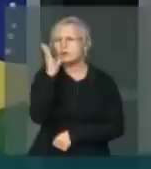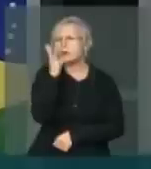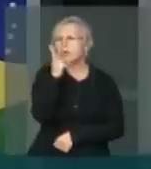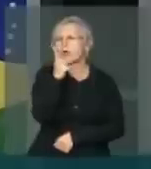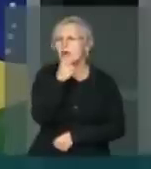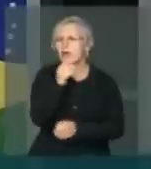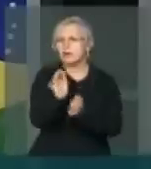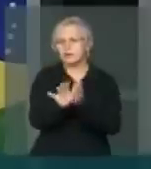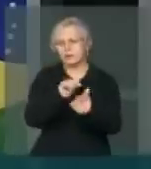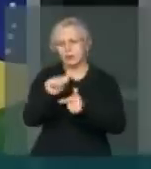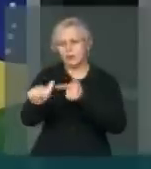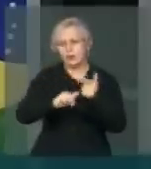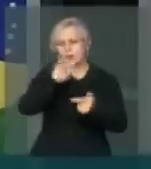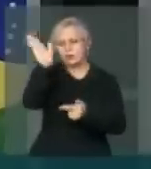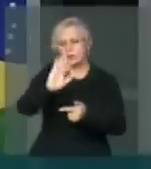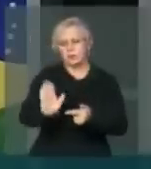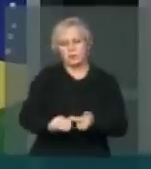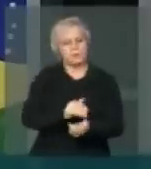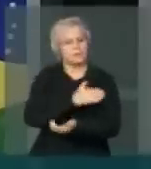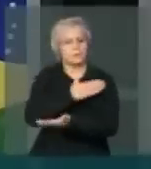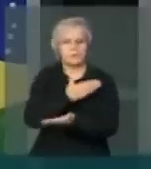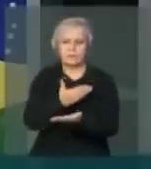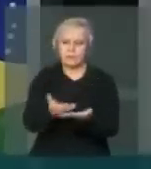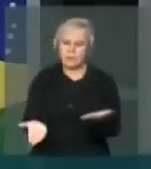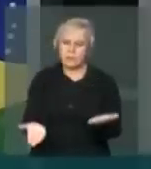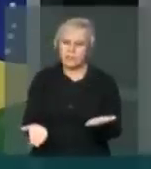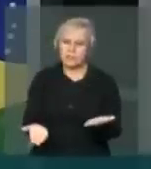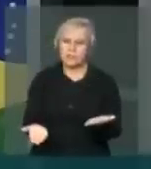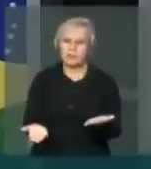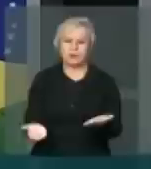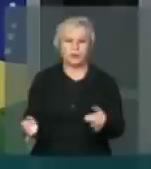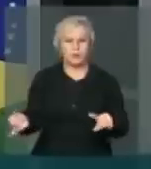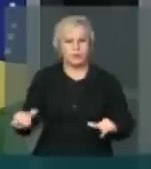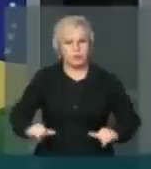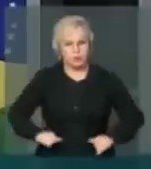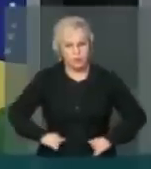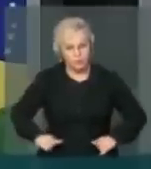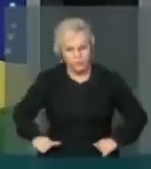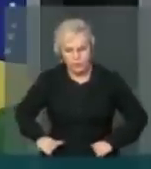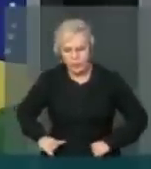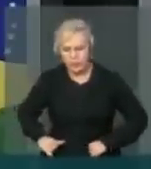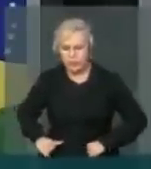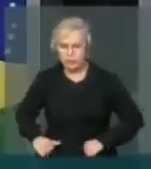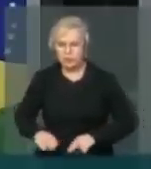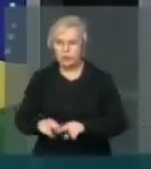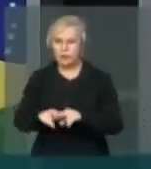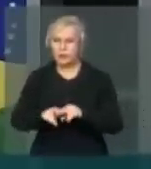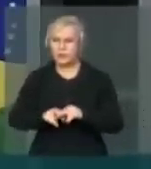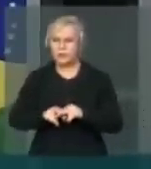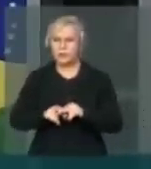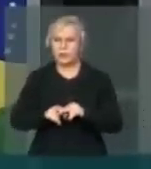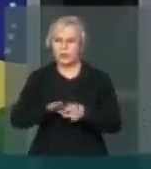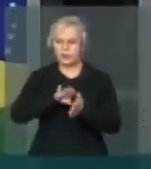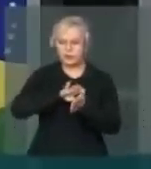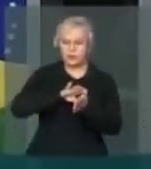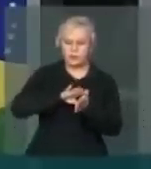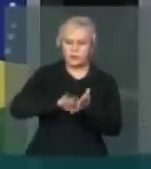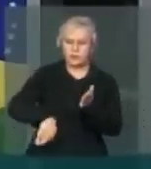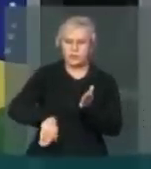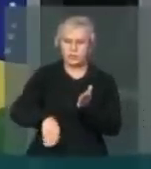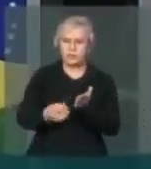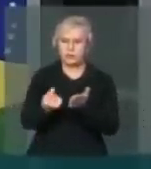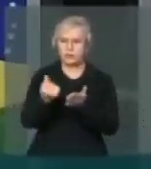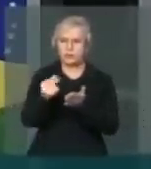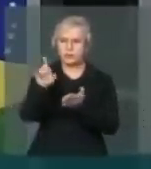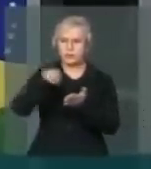trabalhadores brasileiros Foram atingidos Nas restrições De direitos impostos Pelo governo Lula